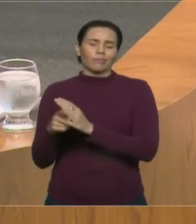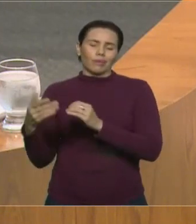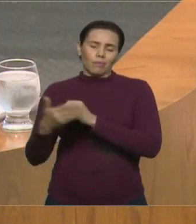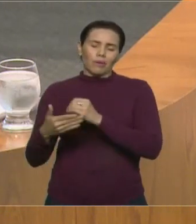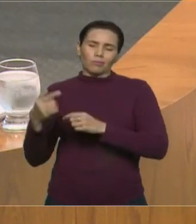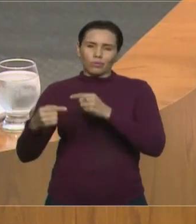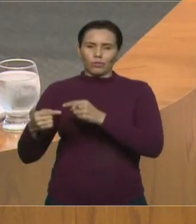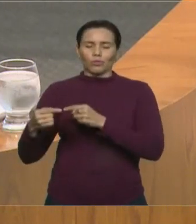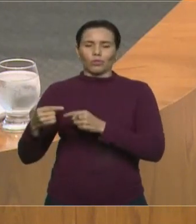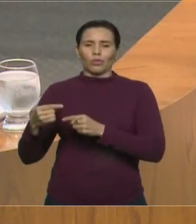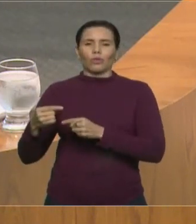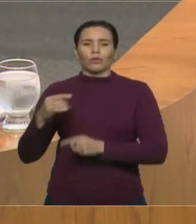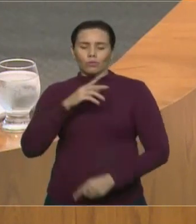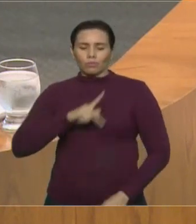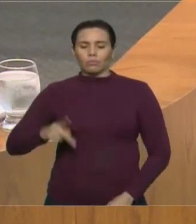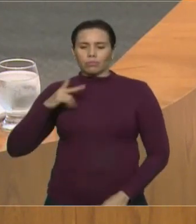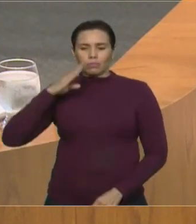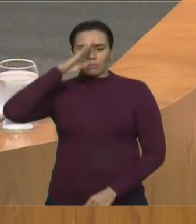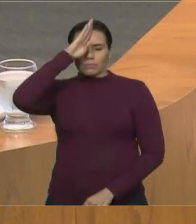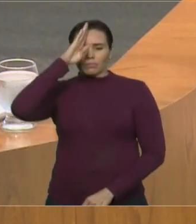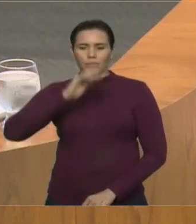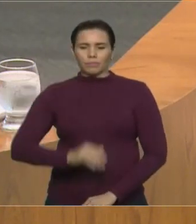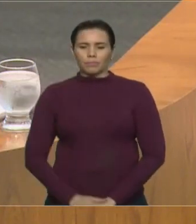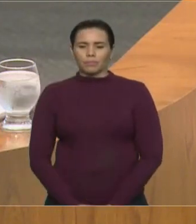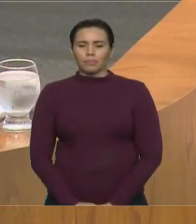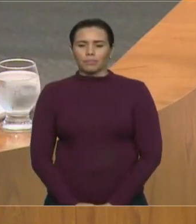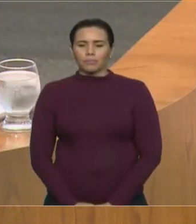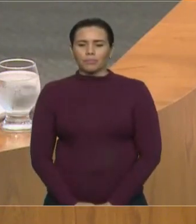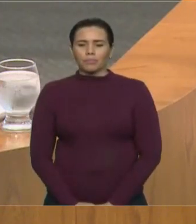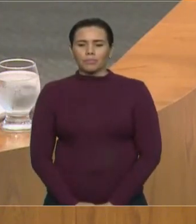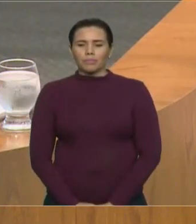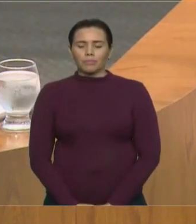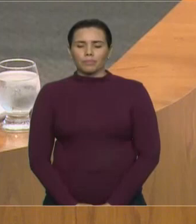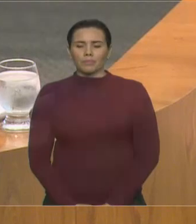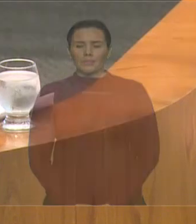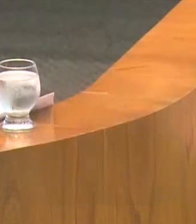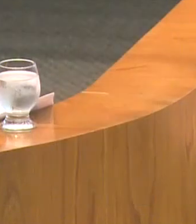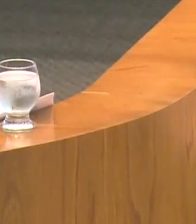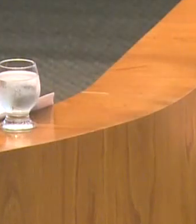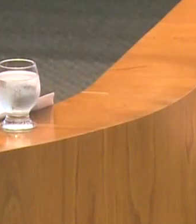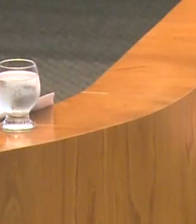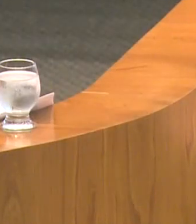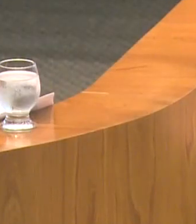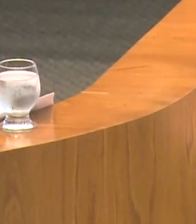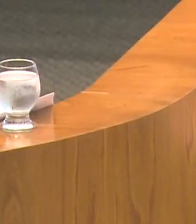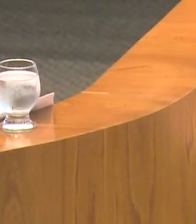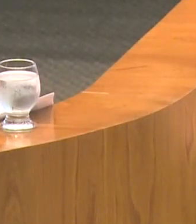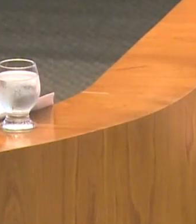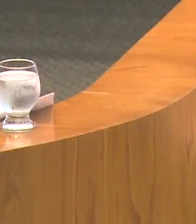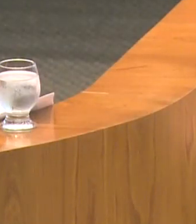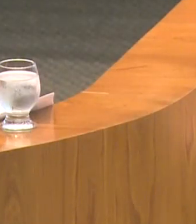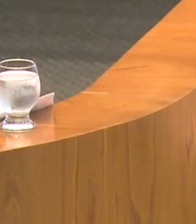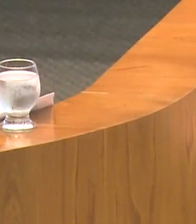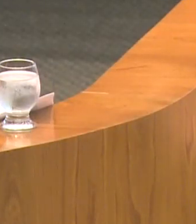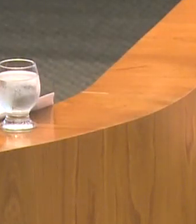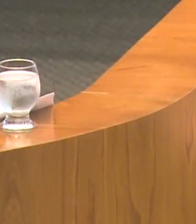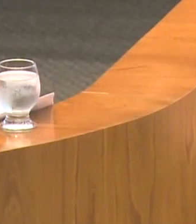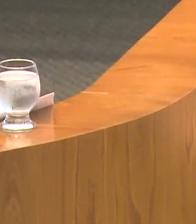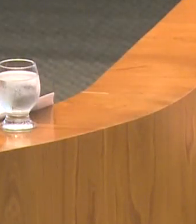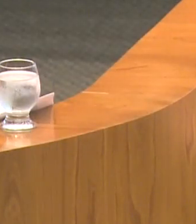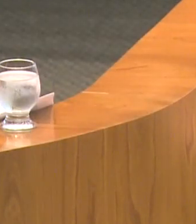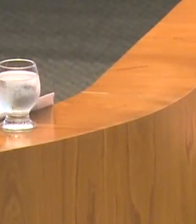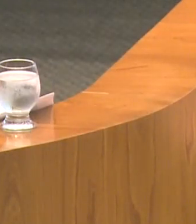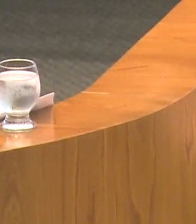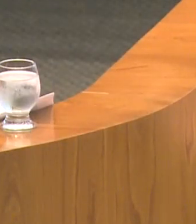dá que são as ações positivas realizadas em tão pouco tempo, essa é a nossa admiração, como, por exemplo,